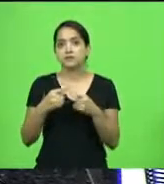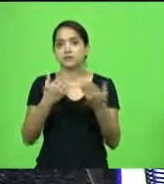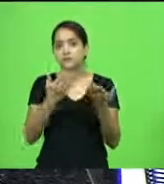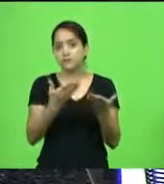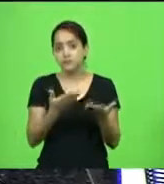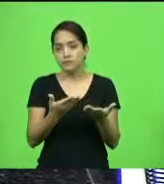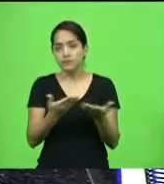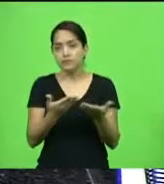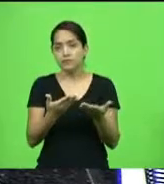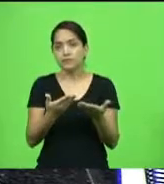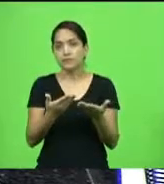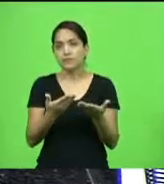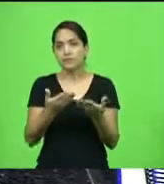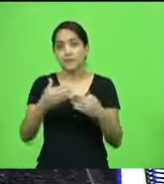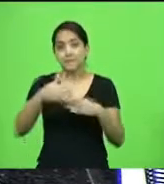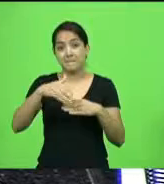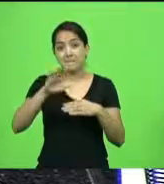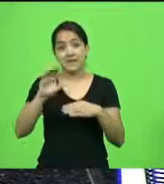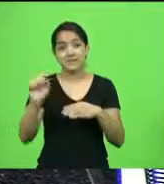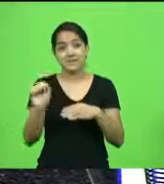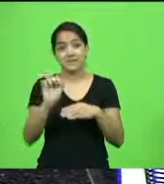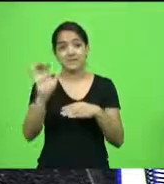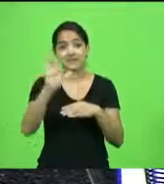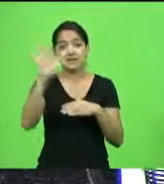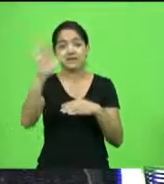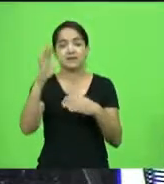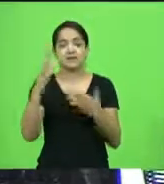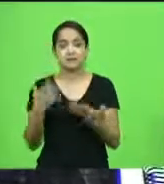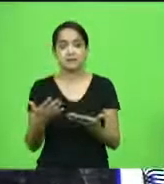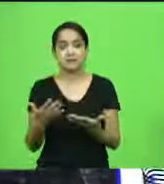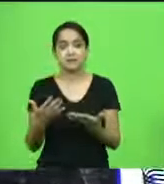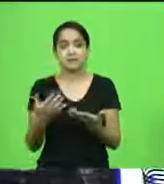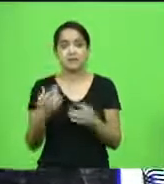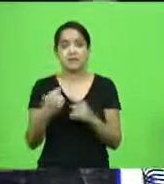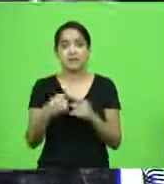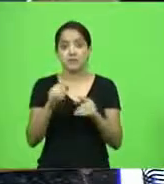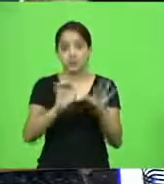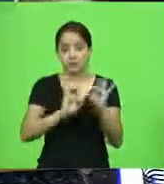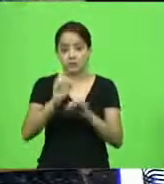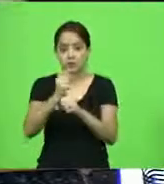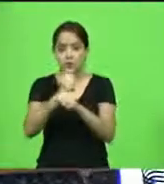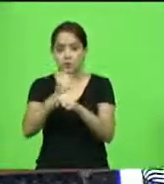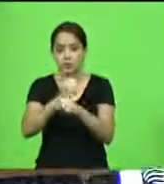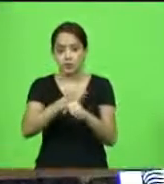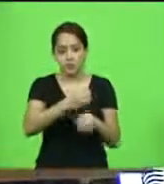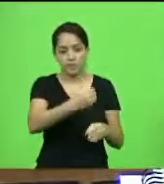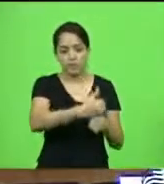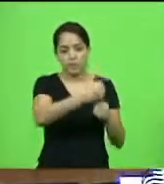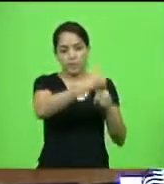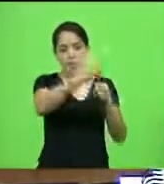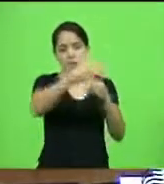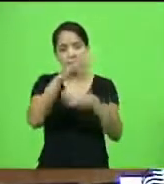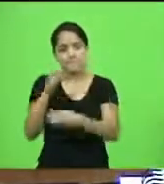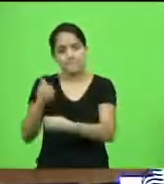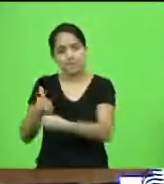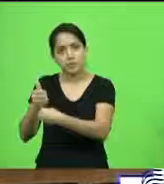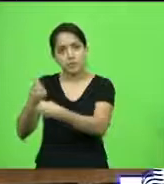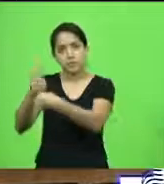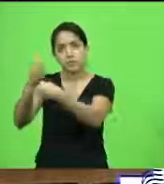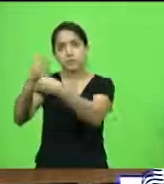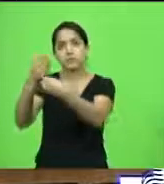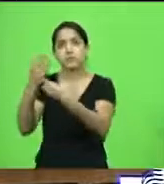Porque ficou mais caro do que um milhão de reais, porque deveria ali se construir aquelas muretas de concreto ali, porque senão eles iam fazer